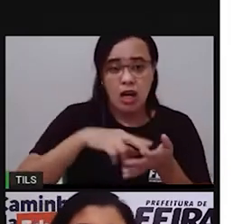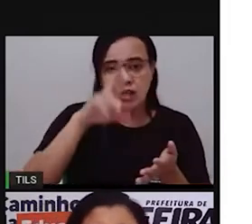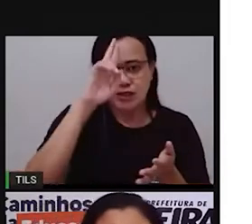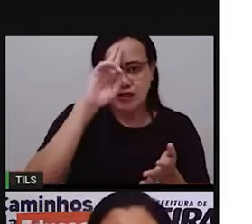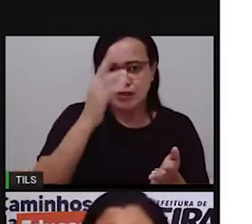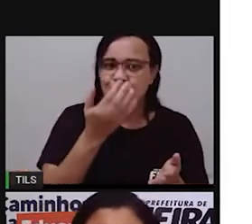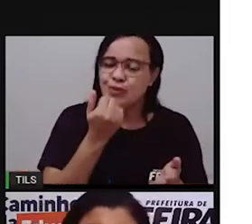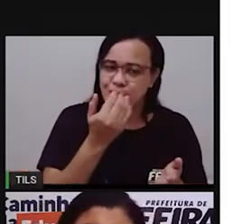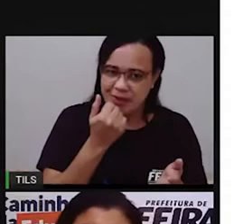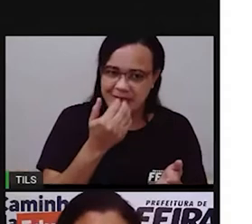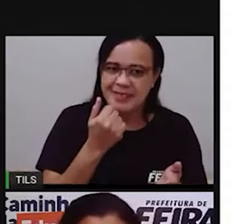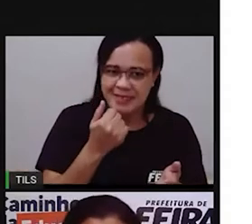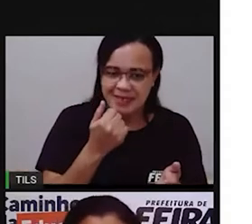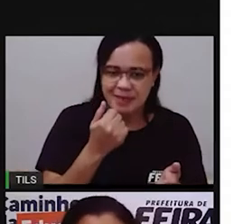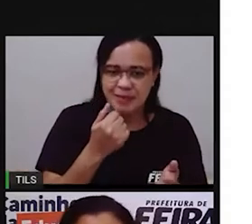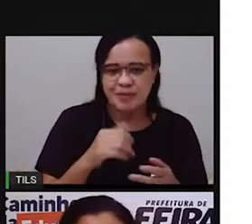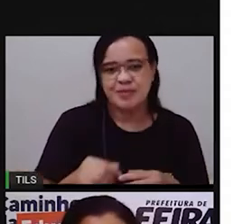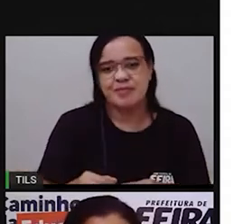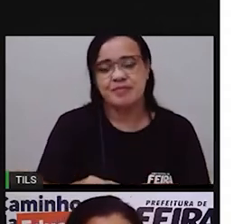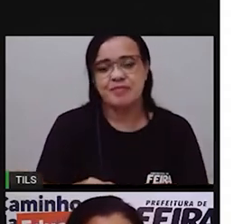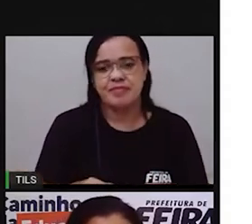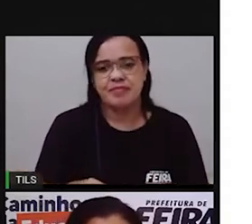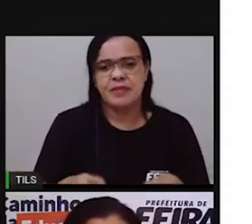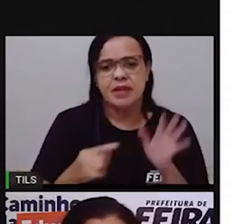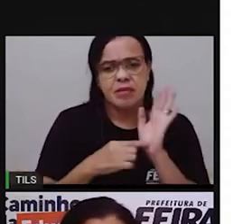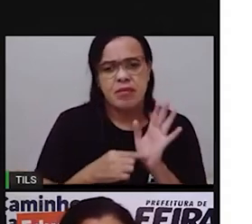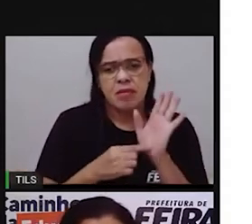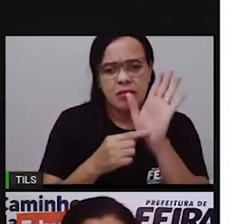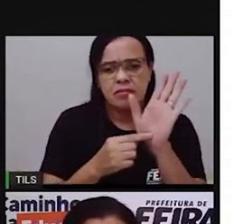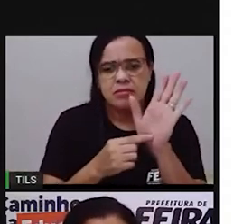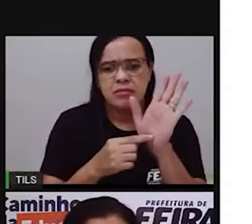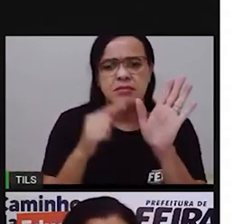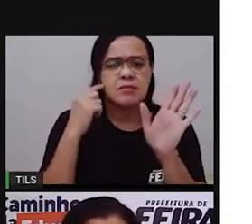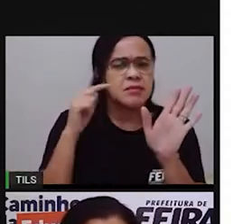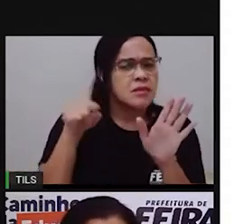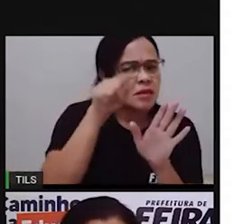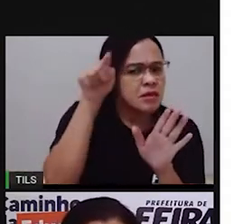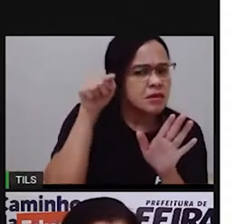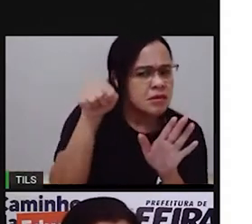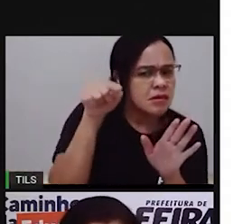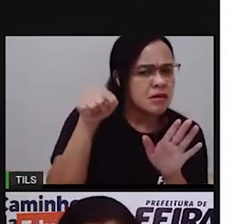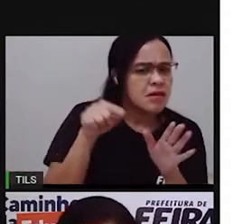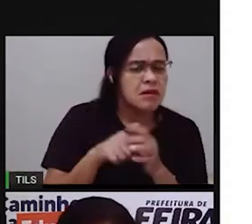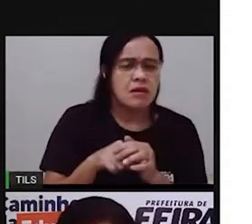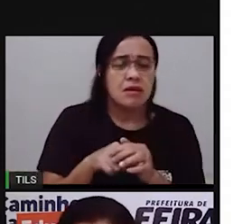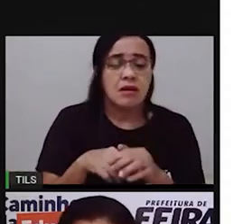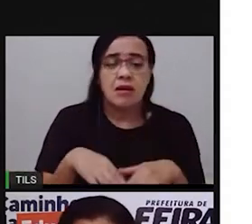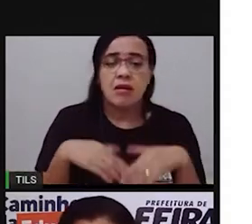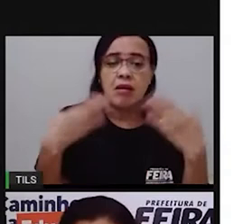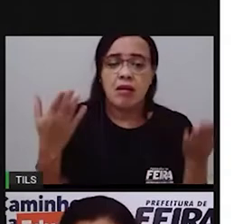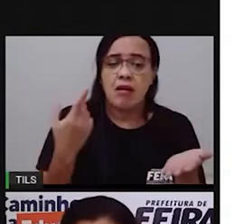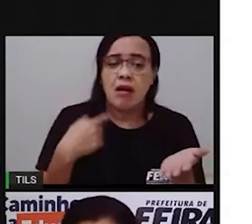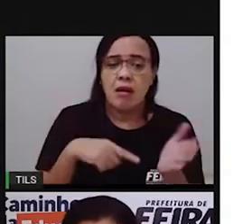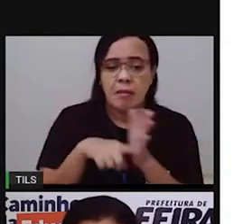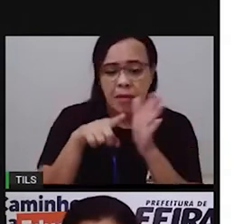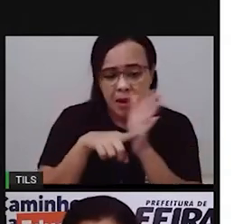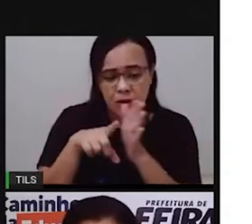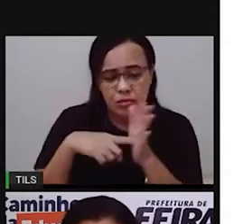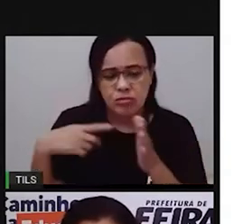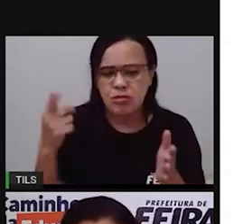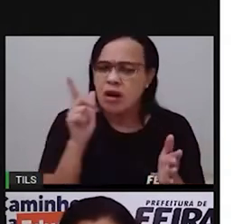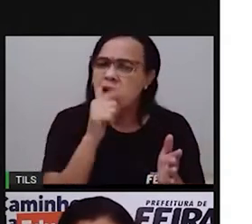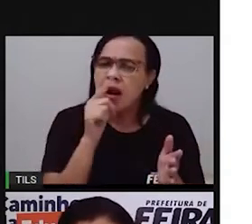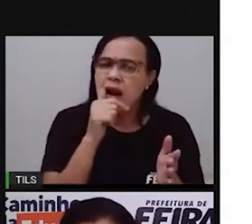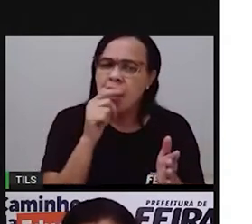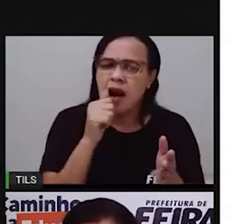A água está presente E quais atividades que a gente faz no nosso dia a dia?